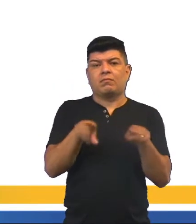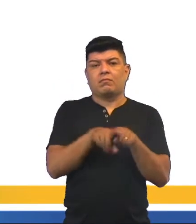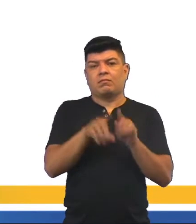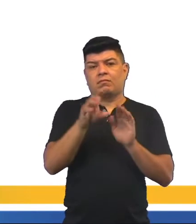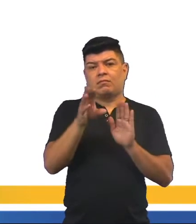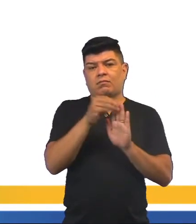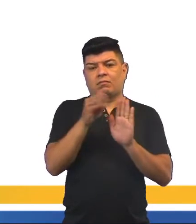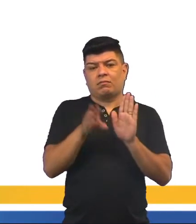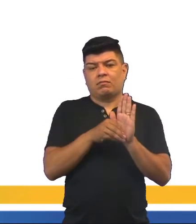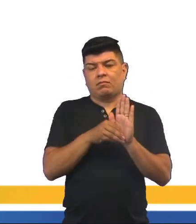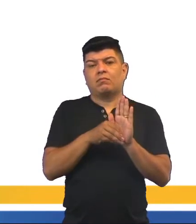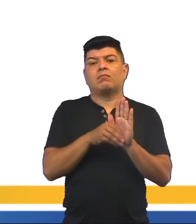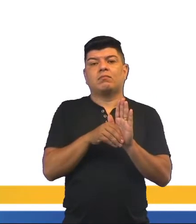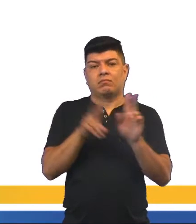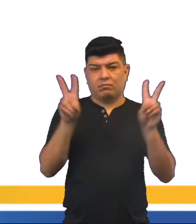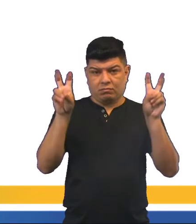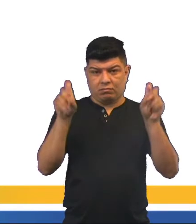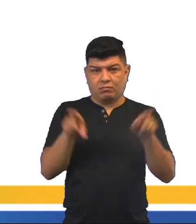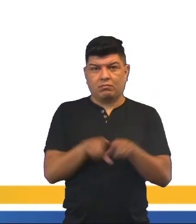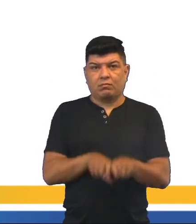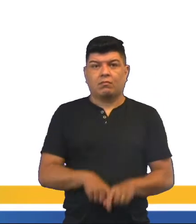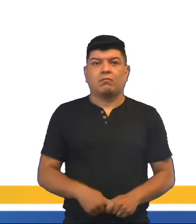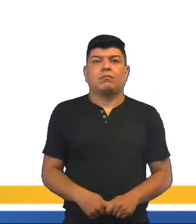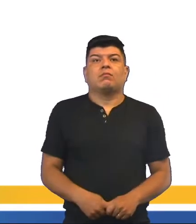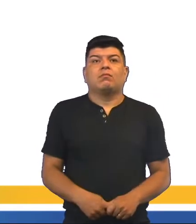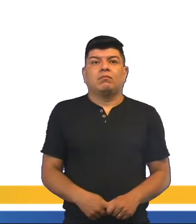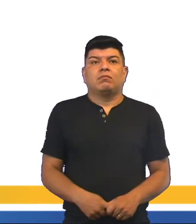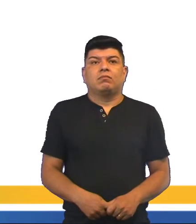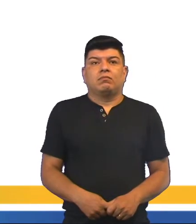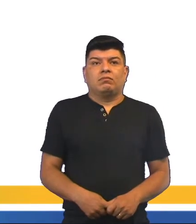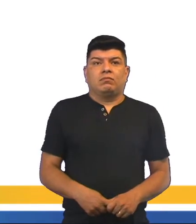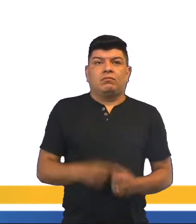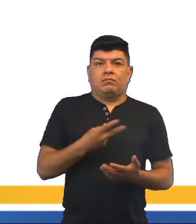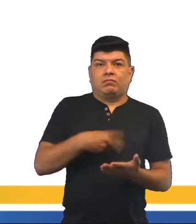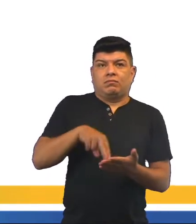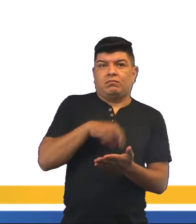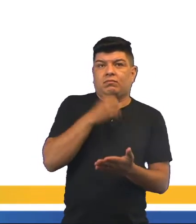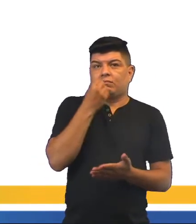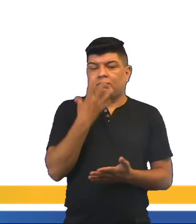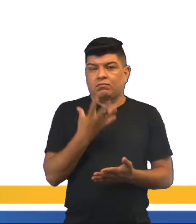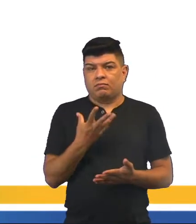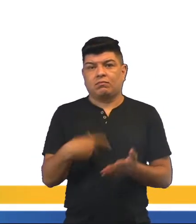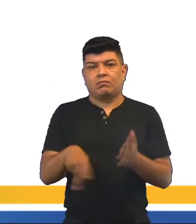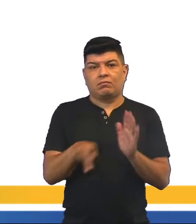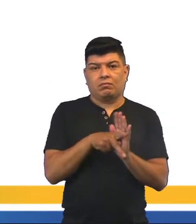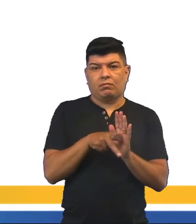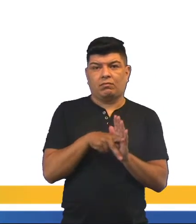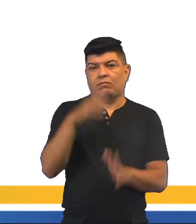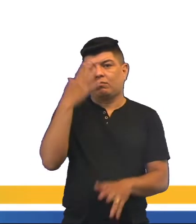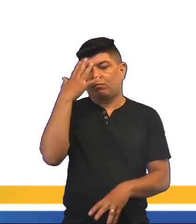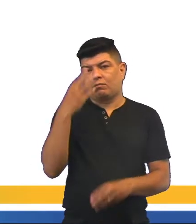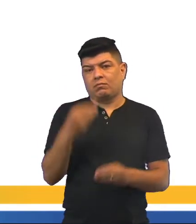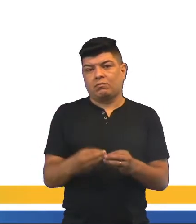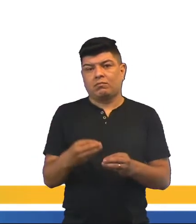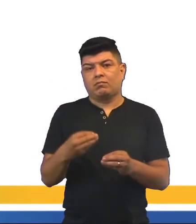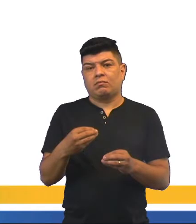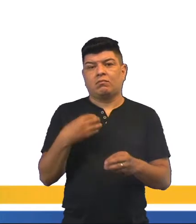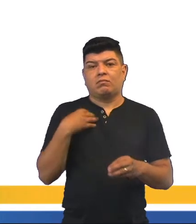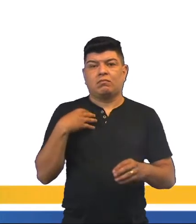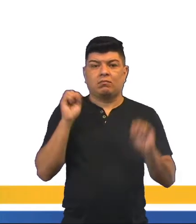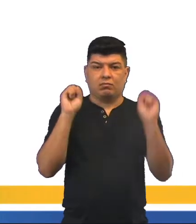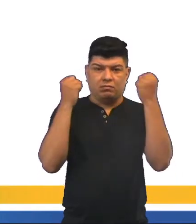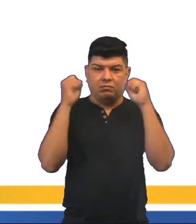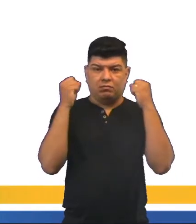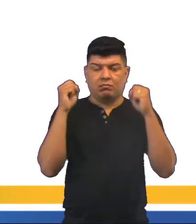conteúdos teóricos, certo? A dança e seus benefícios. Nós sabemos que o exercício